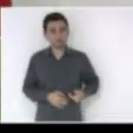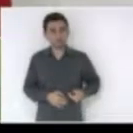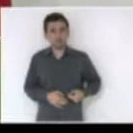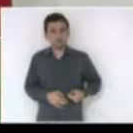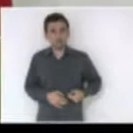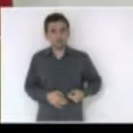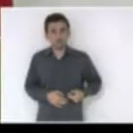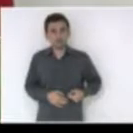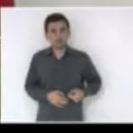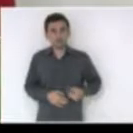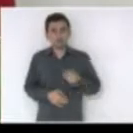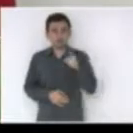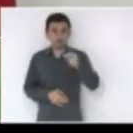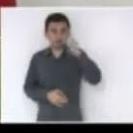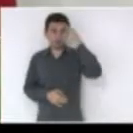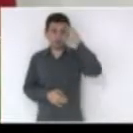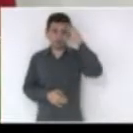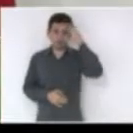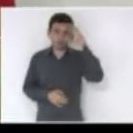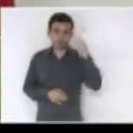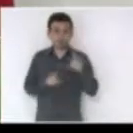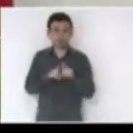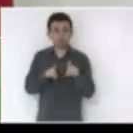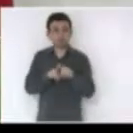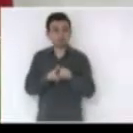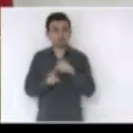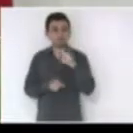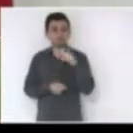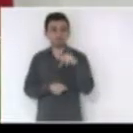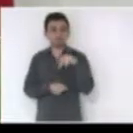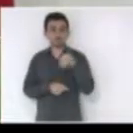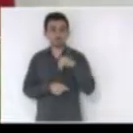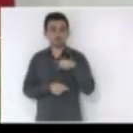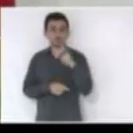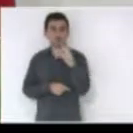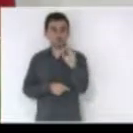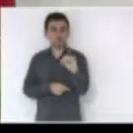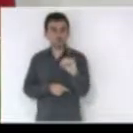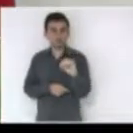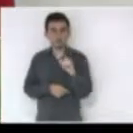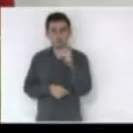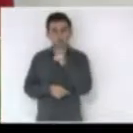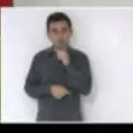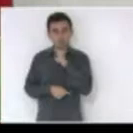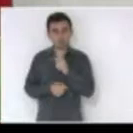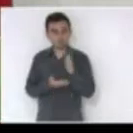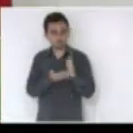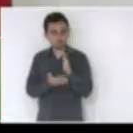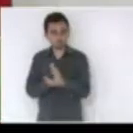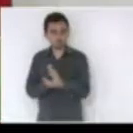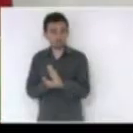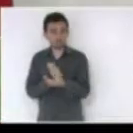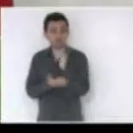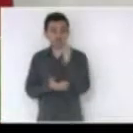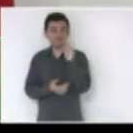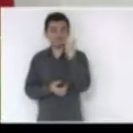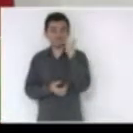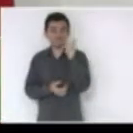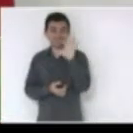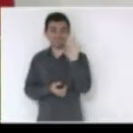o governo Colombo e Pinho Moreira vão utilizar no ano que vem duas parcelas de 100 milhões de reais